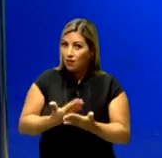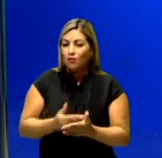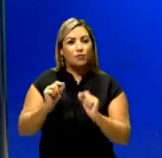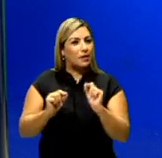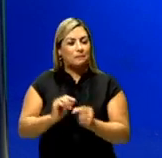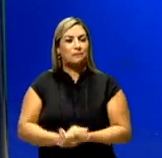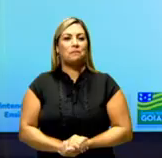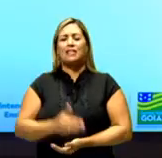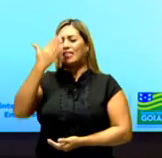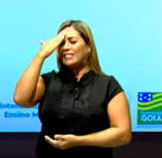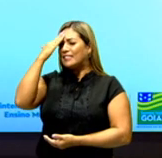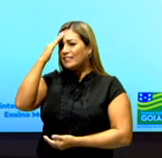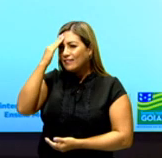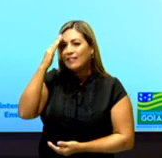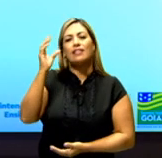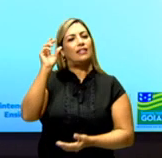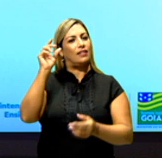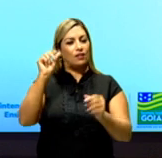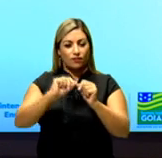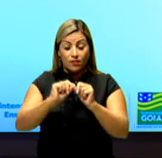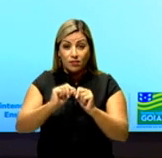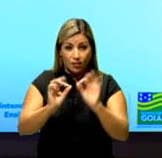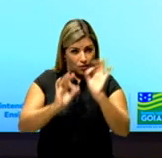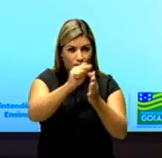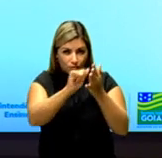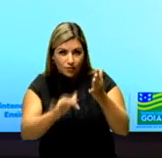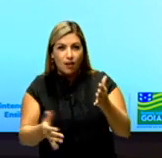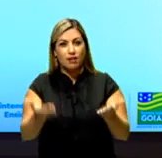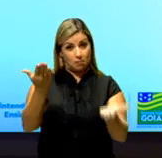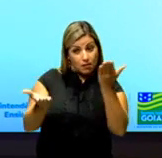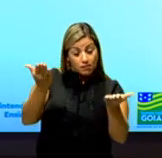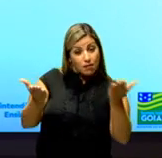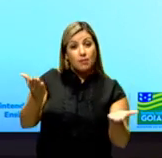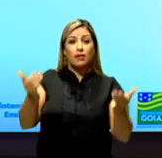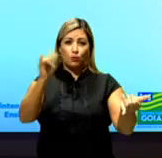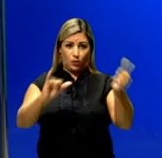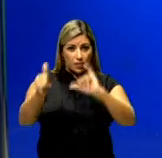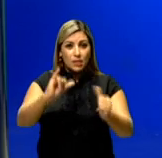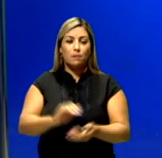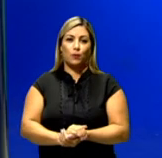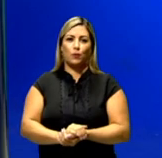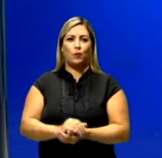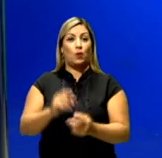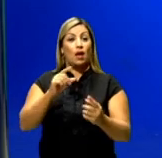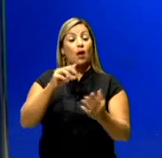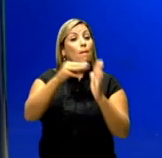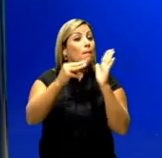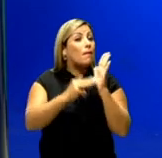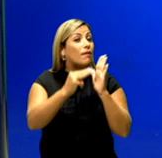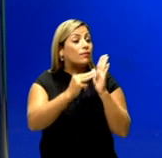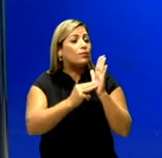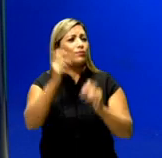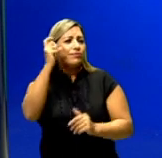será compreender e realizar um balanceamento de equação química pelo método de tentativa, então o